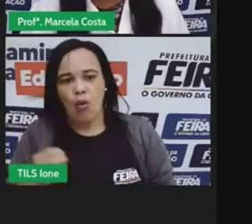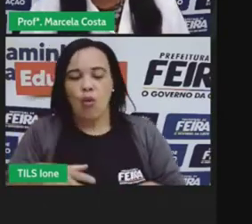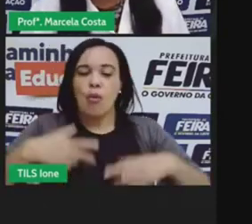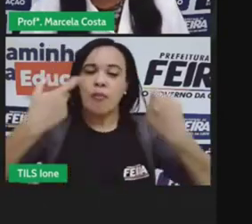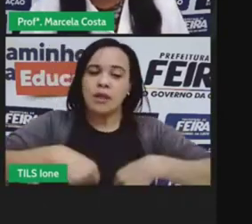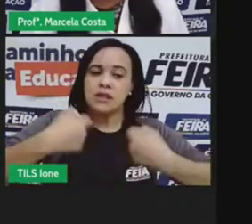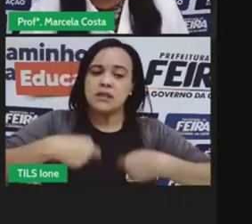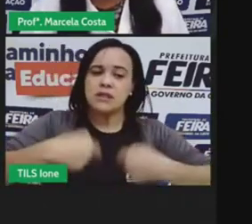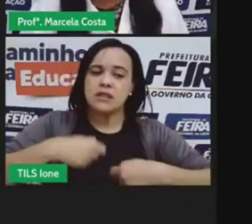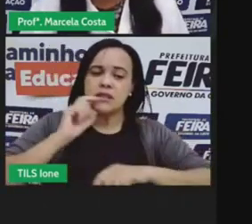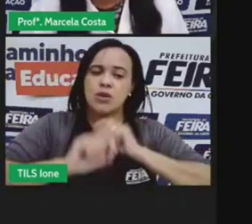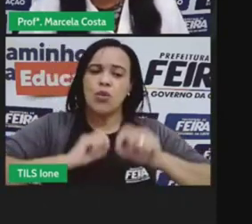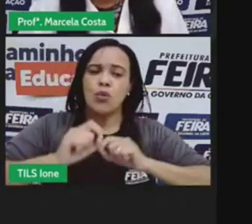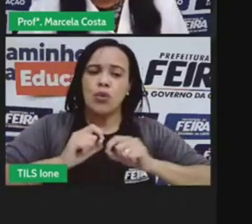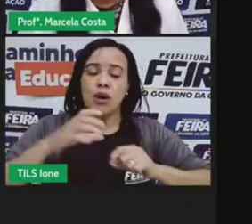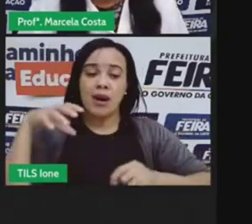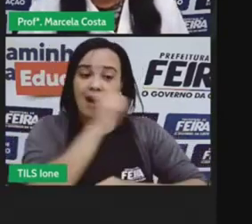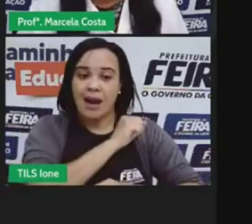urgência não pode esperar